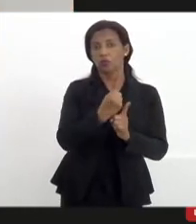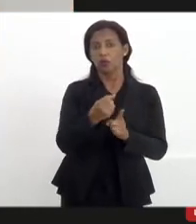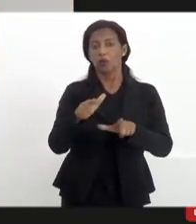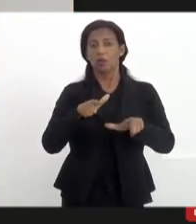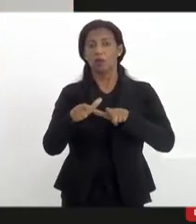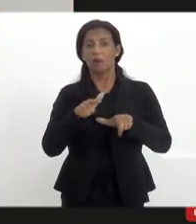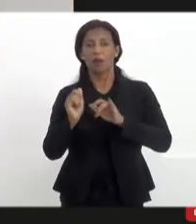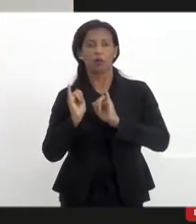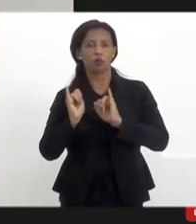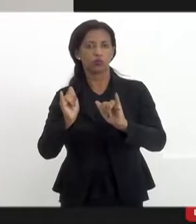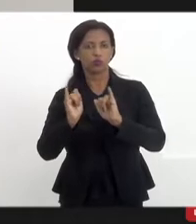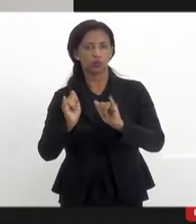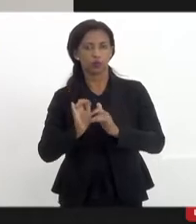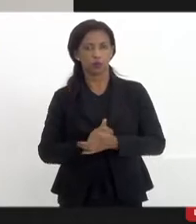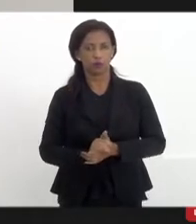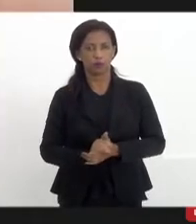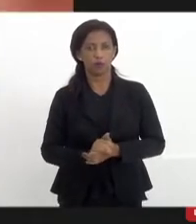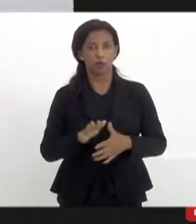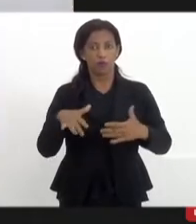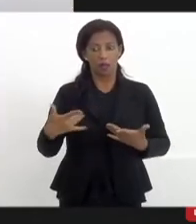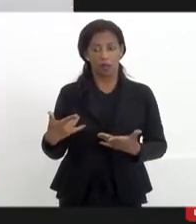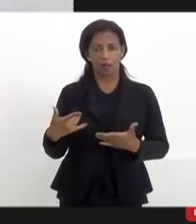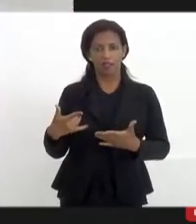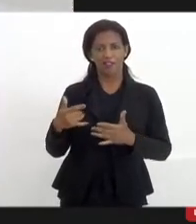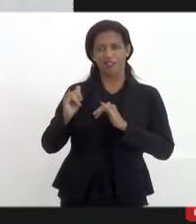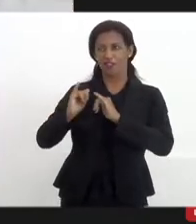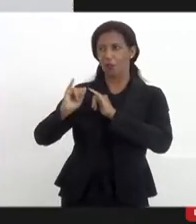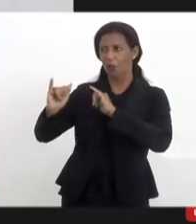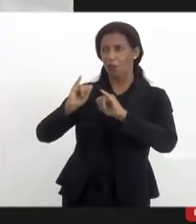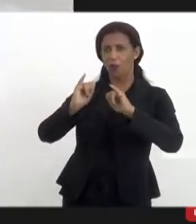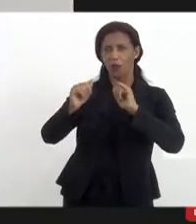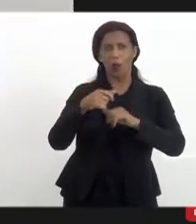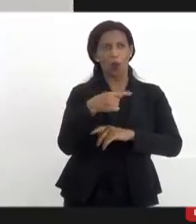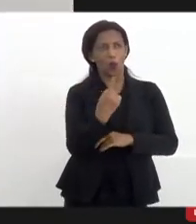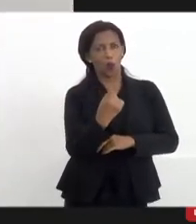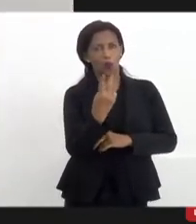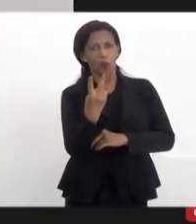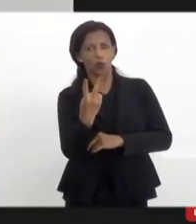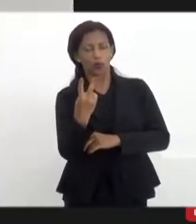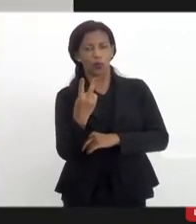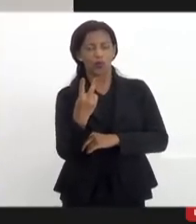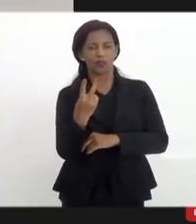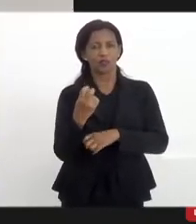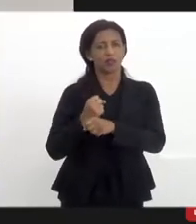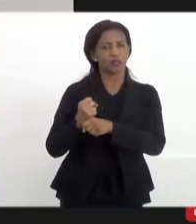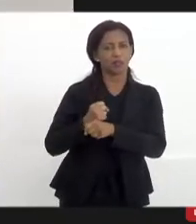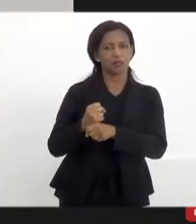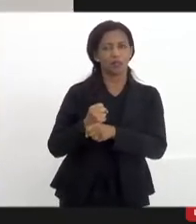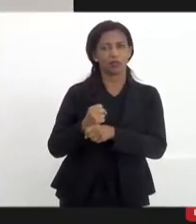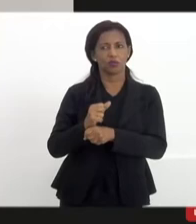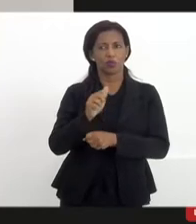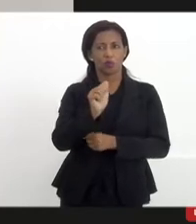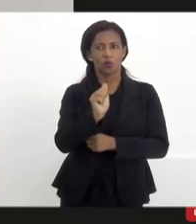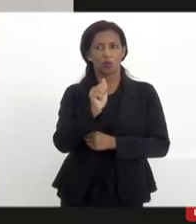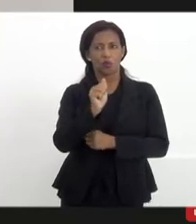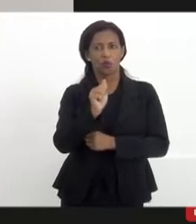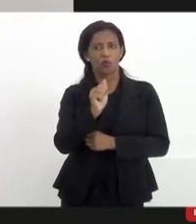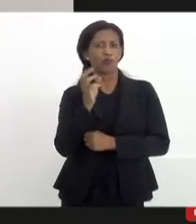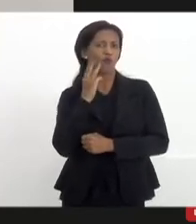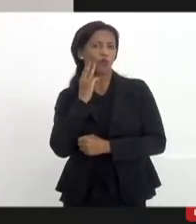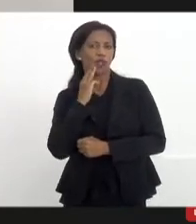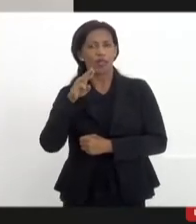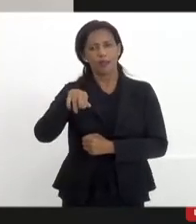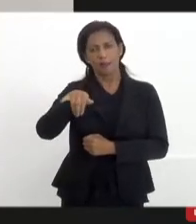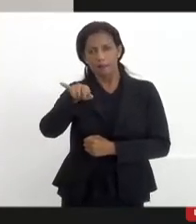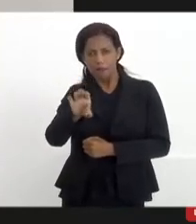com publicidade. Aí, a gente fez propaganda durante um ou dois anos do Alô Alerj. O Valdeck, o